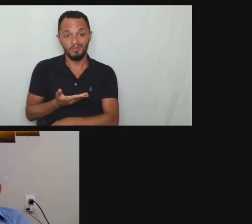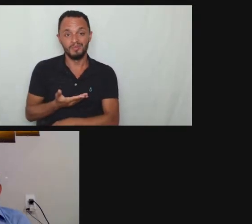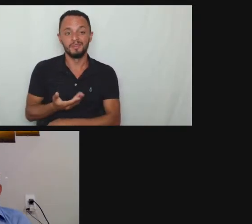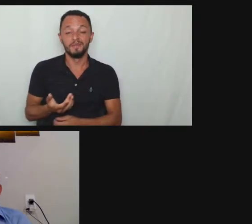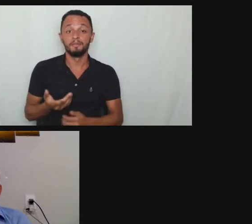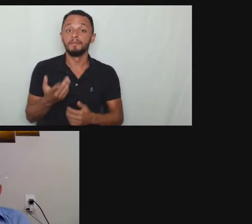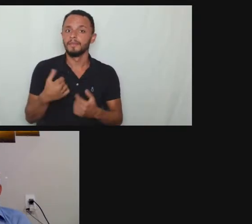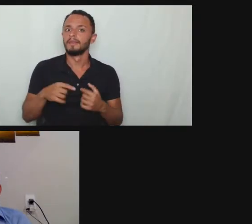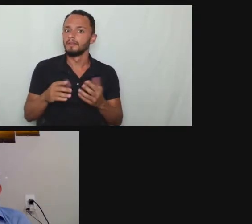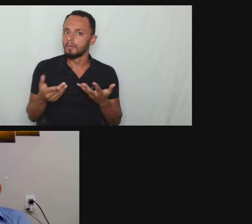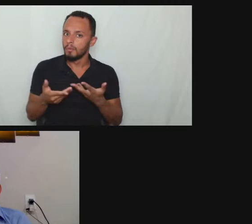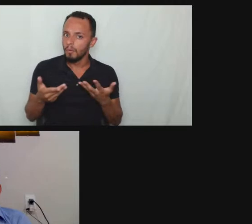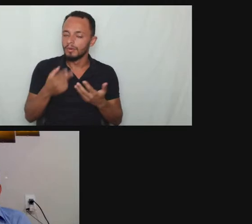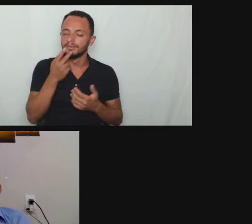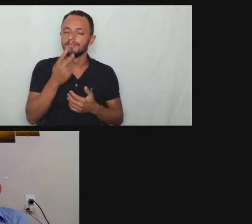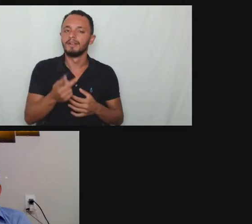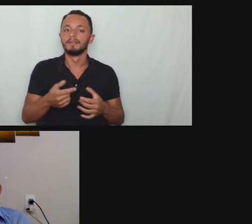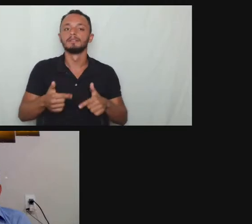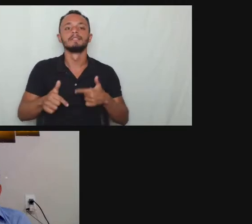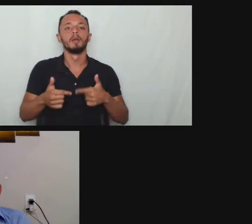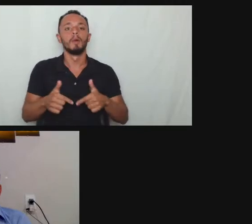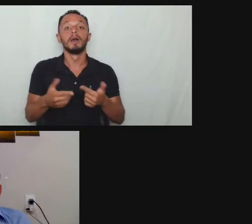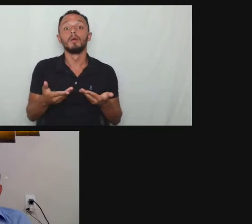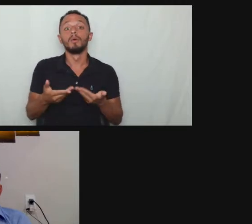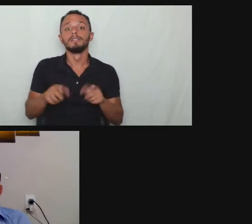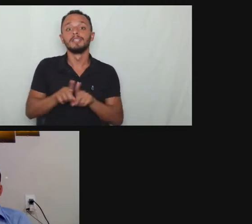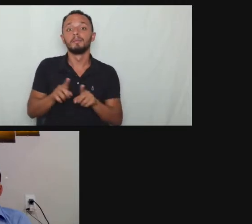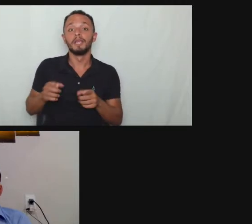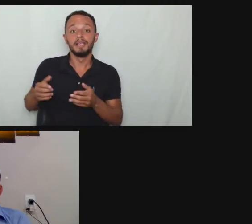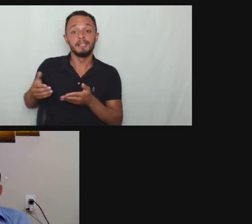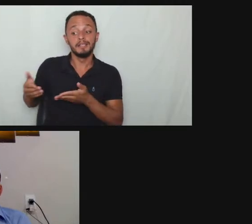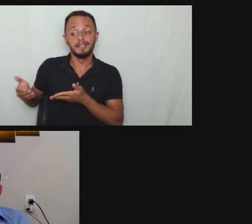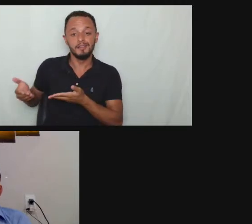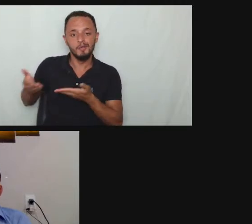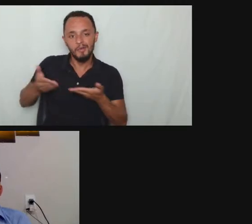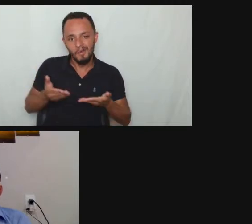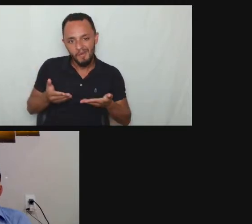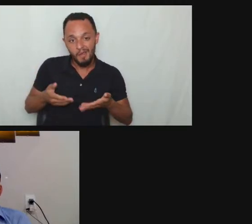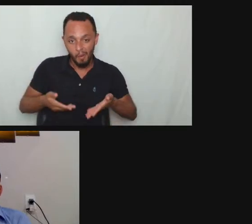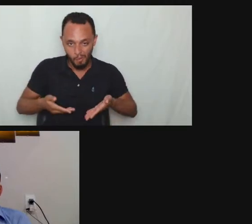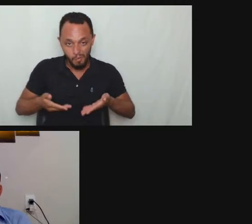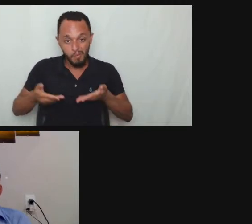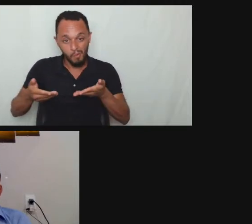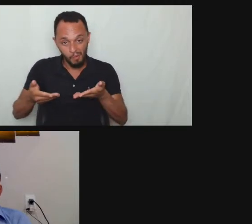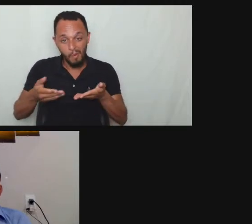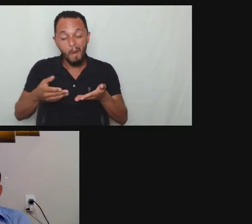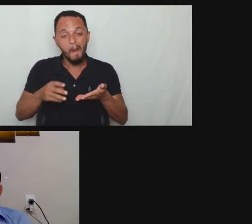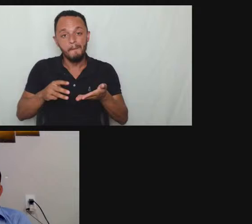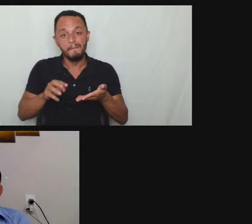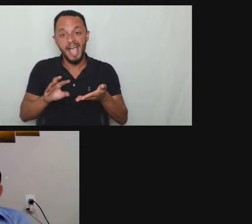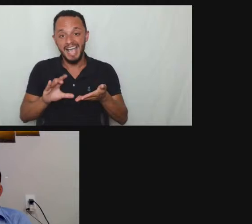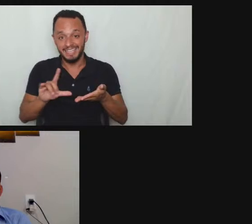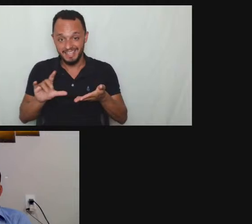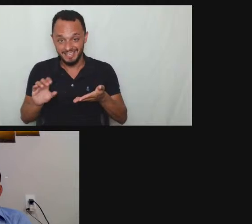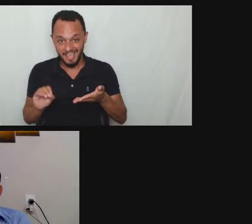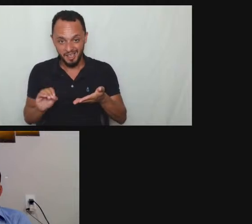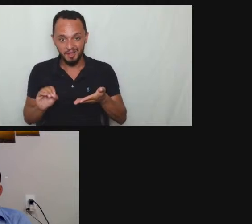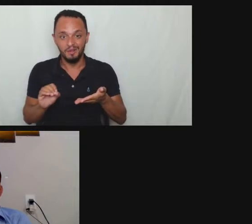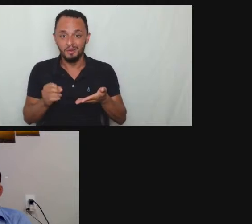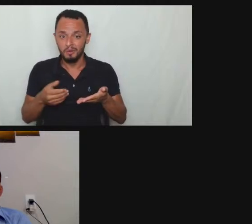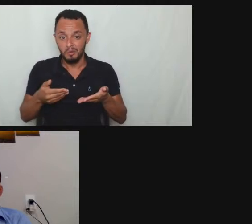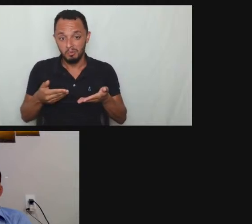também doutor Marcelo para dar ainda mais respaldo aqui nesse bate-papo que eu gostei tá joia Marcelo já explicou né que ele